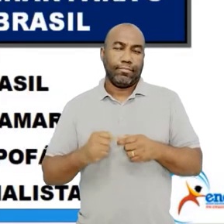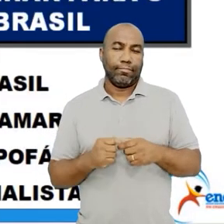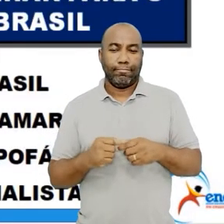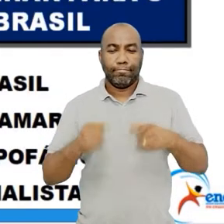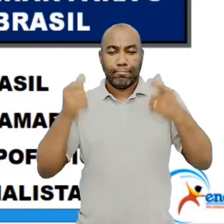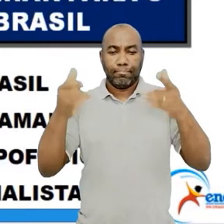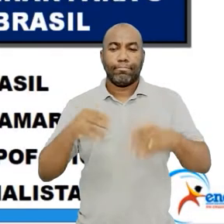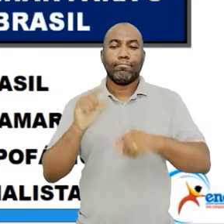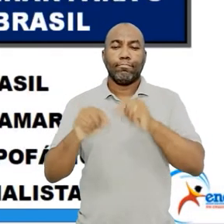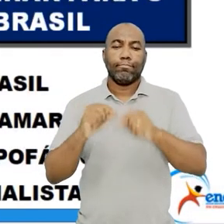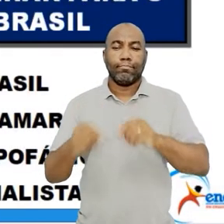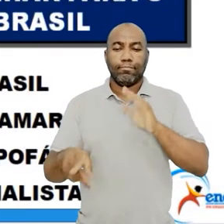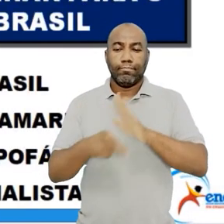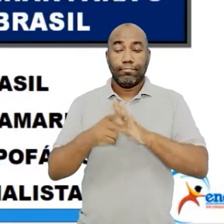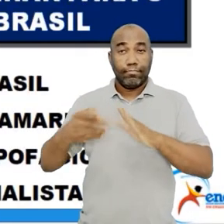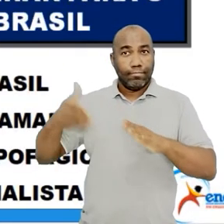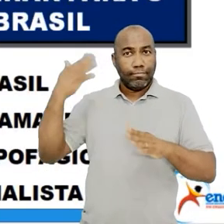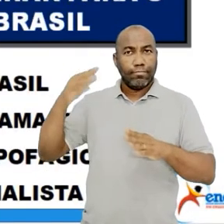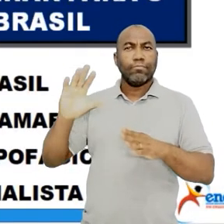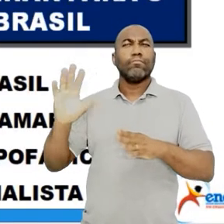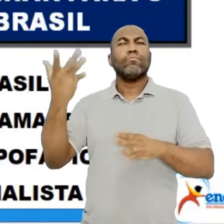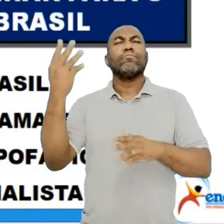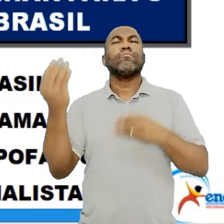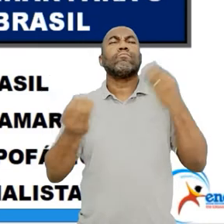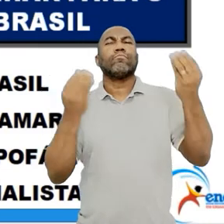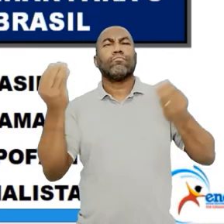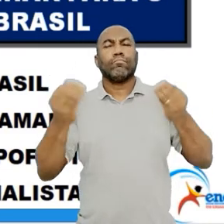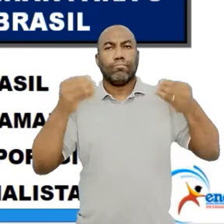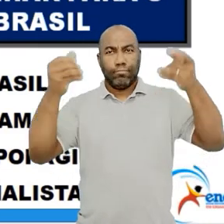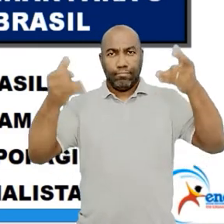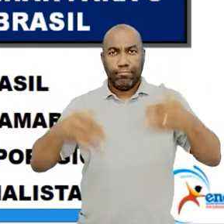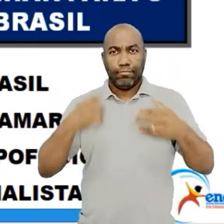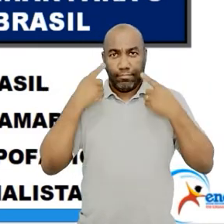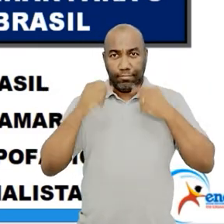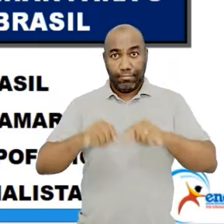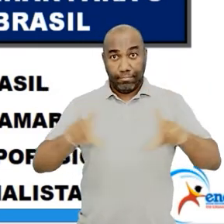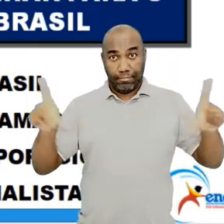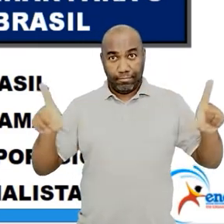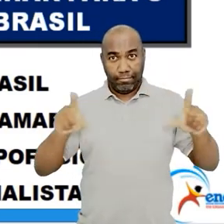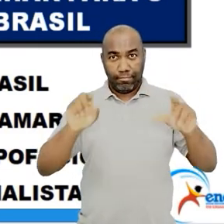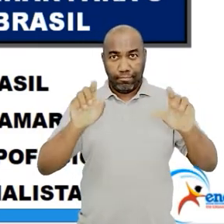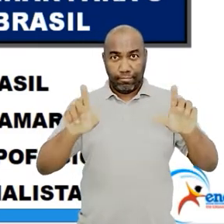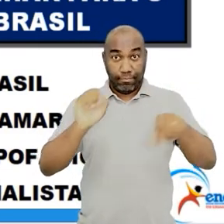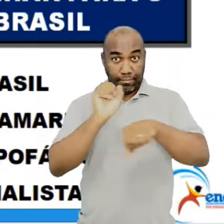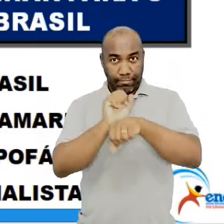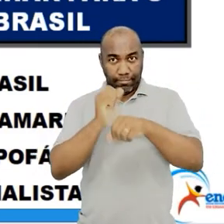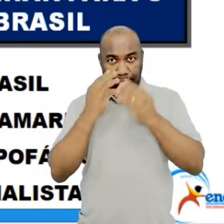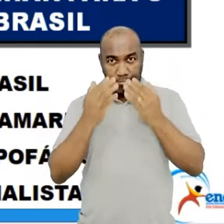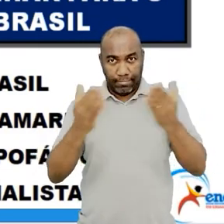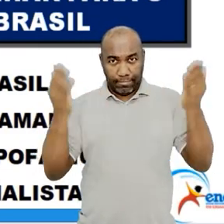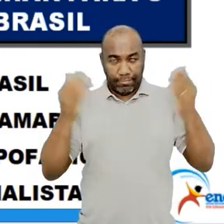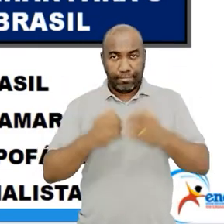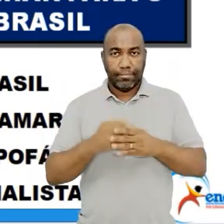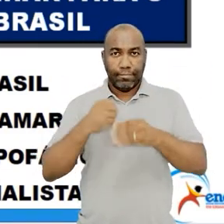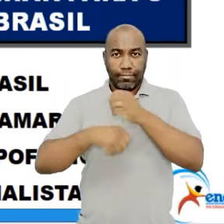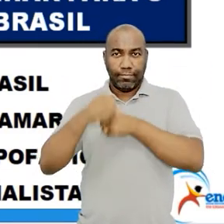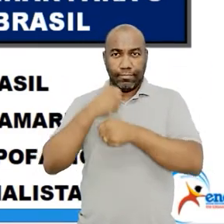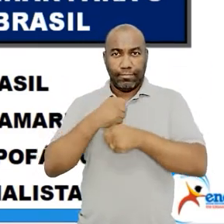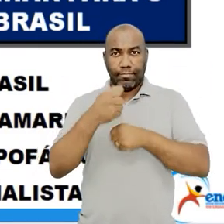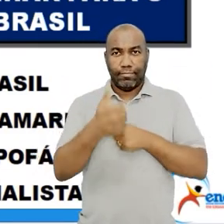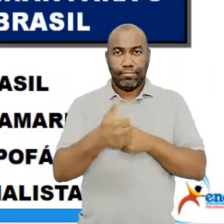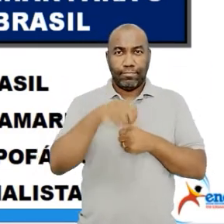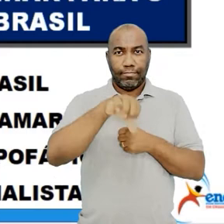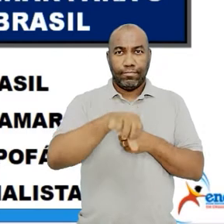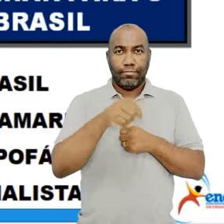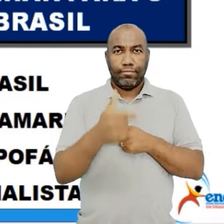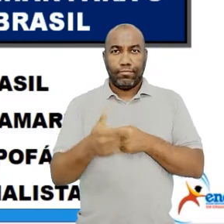a situação em que isso acontece? Segura essa tela para você entender. O ano é 1922,